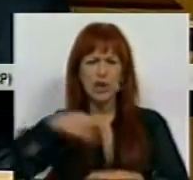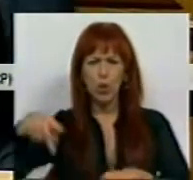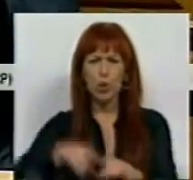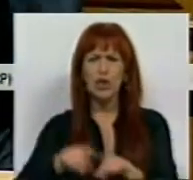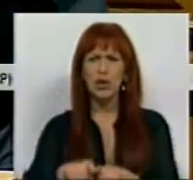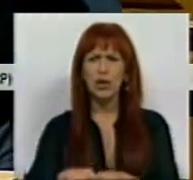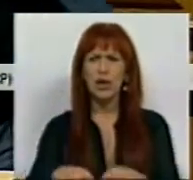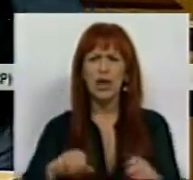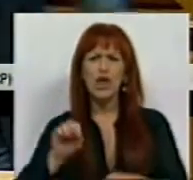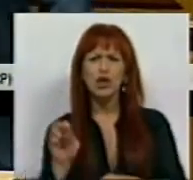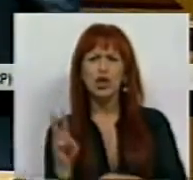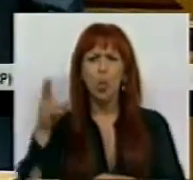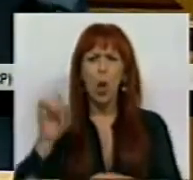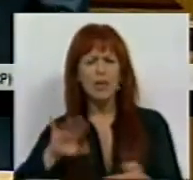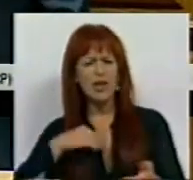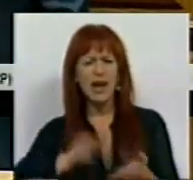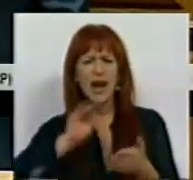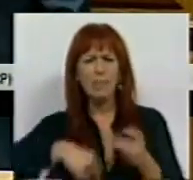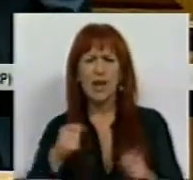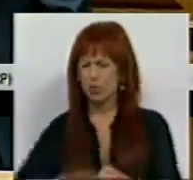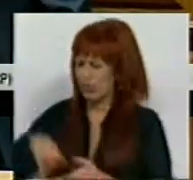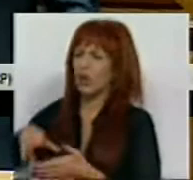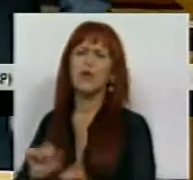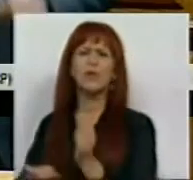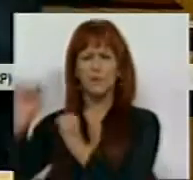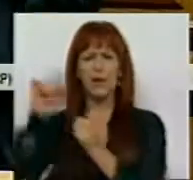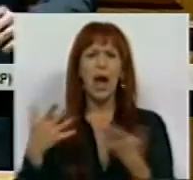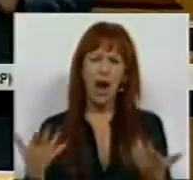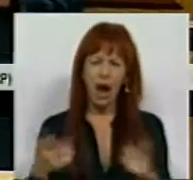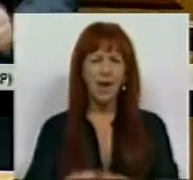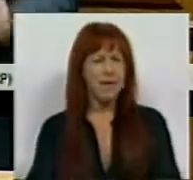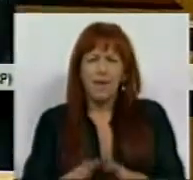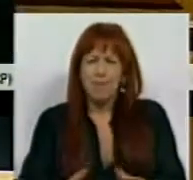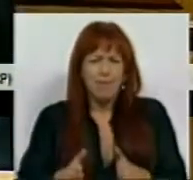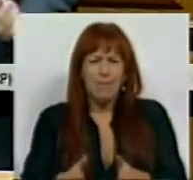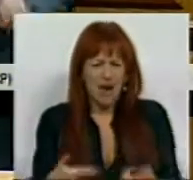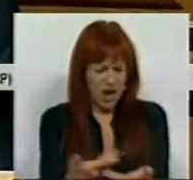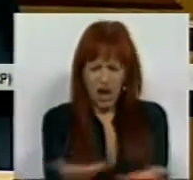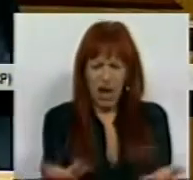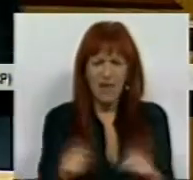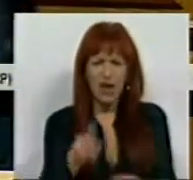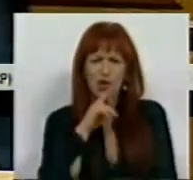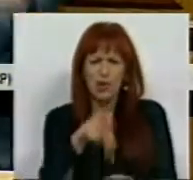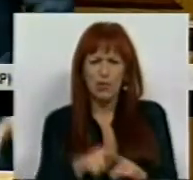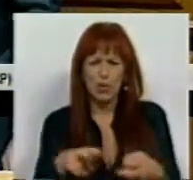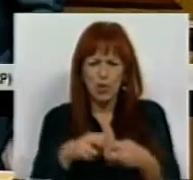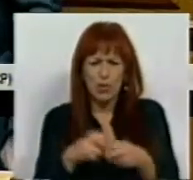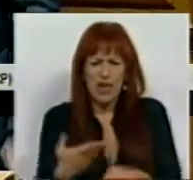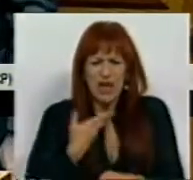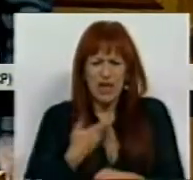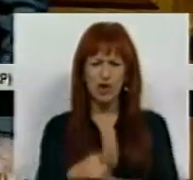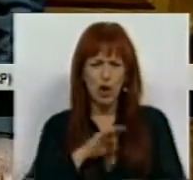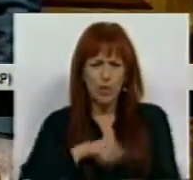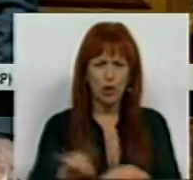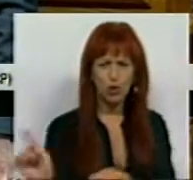de dinheiro em swaps para as empresas do grande capital? Não era preciso nada disto para responder ao problema do endevidamento,